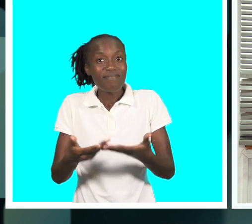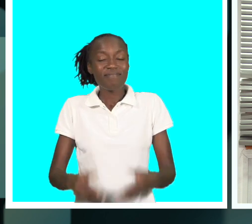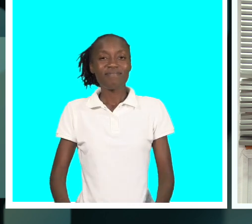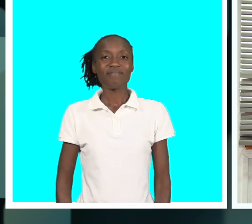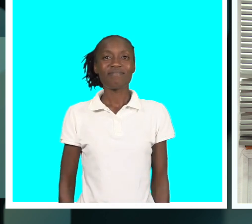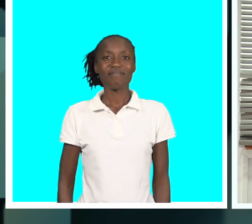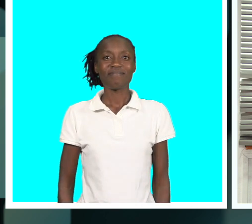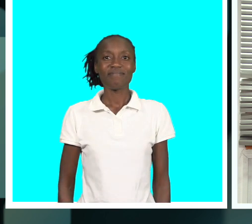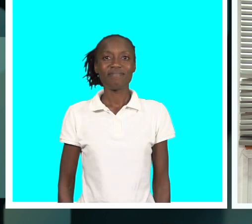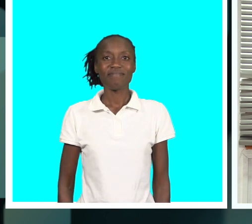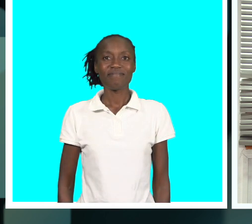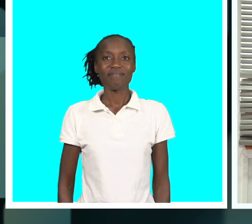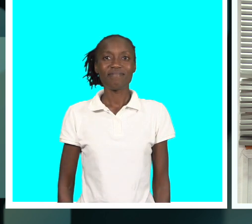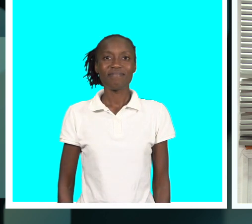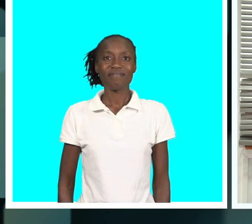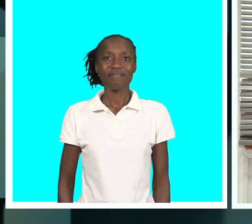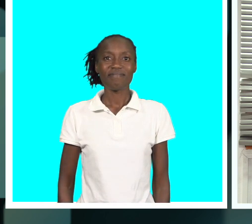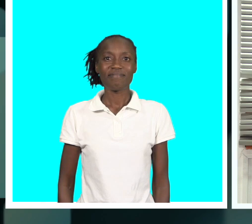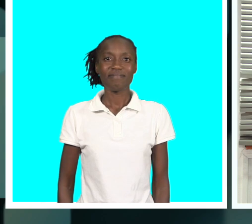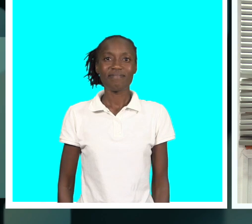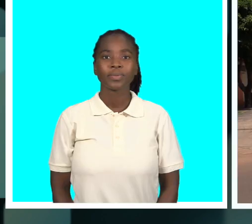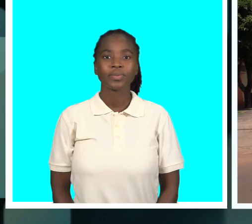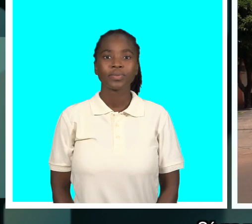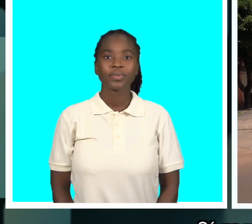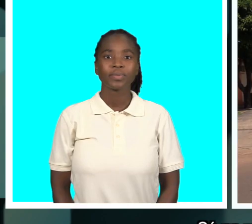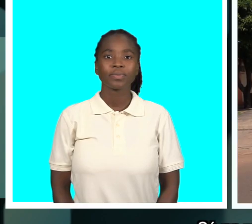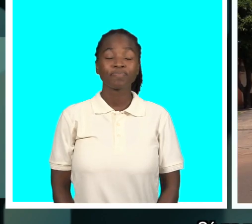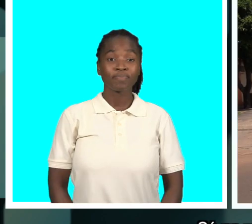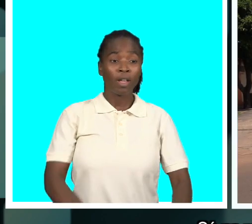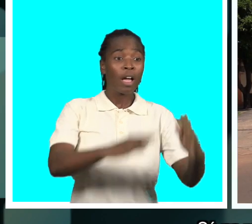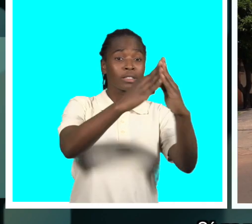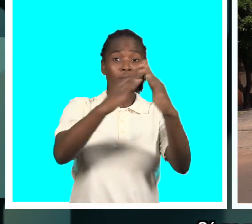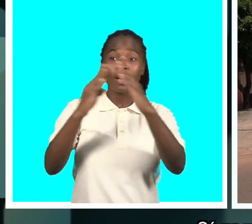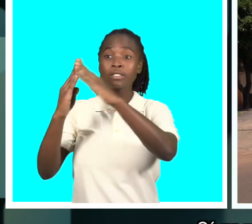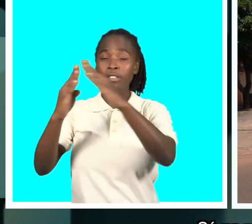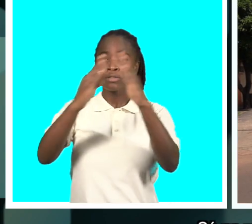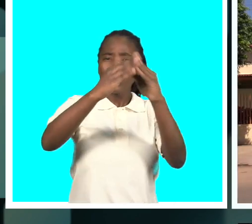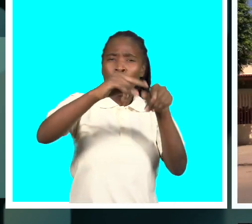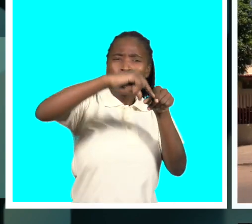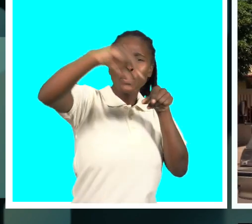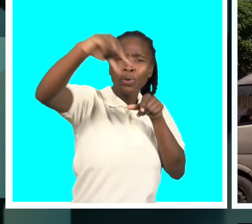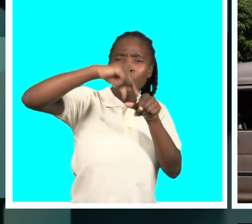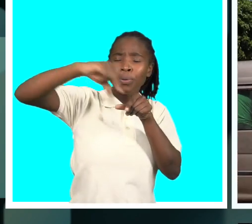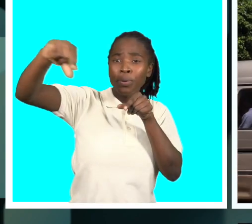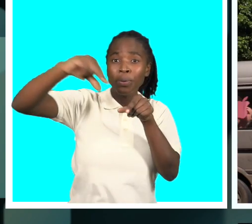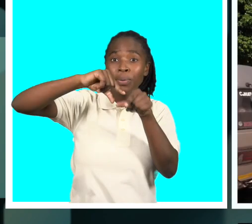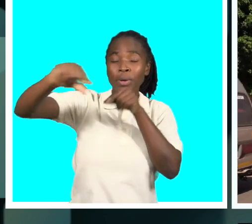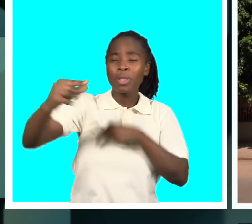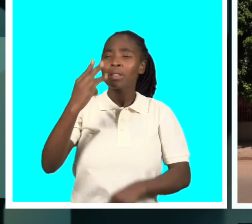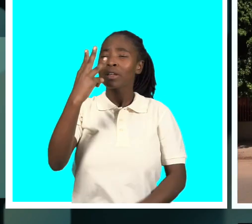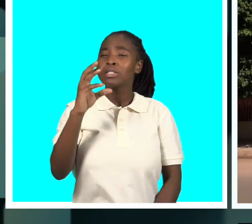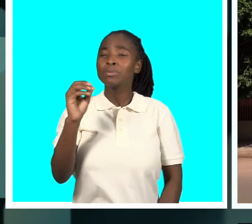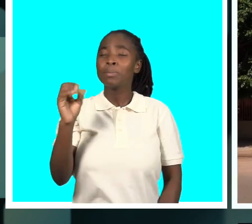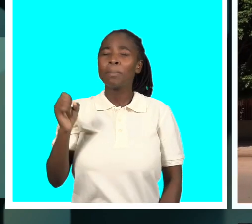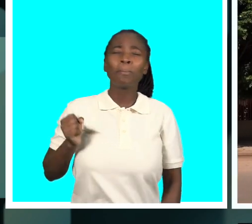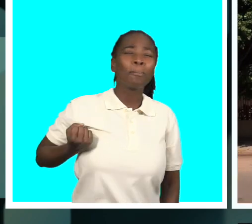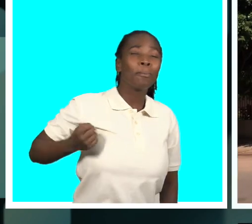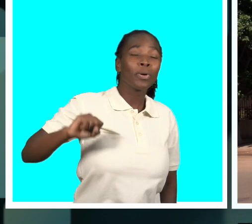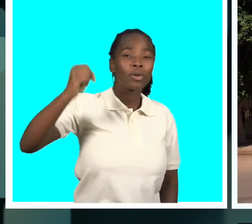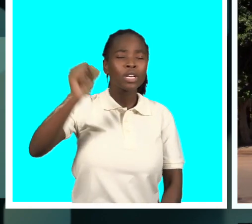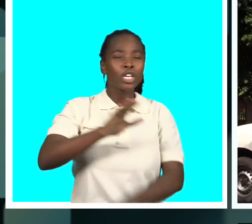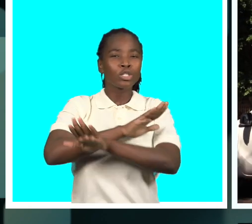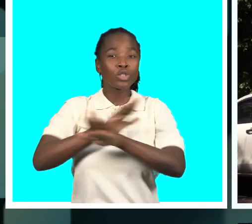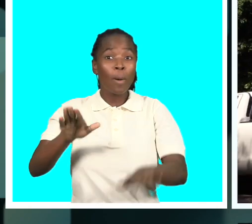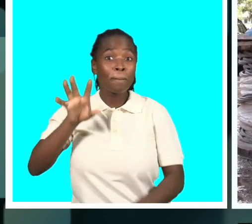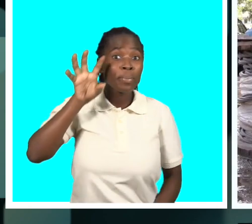No entanto, não temos esse dinheiro hoje. Só na província de Maputo, a eletricidade de Moçambique tem